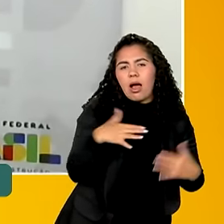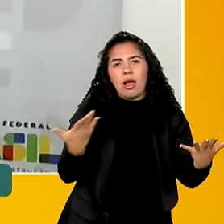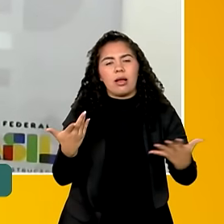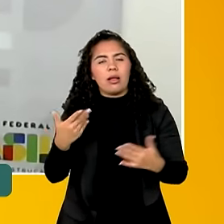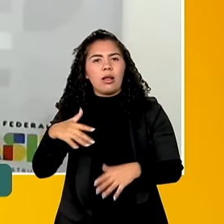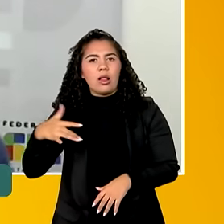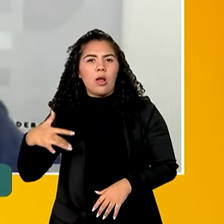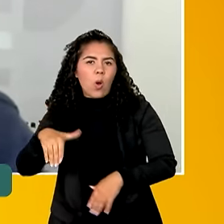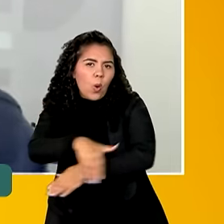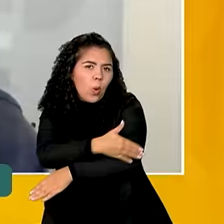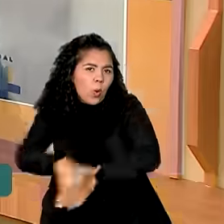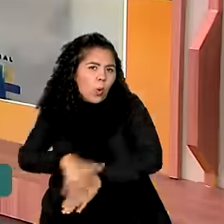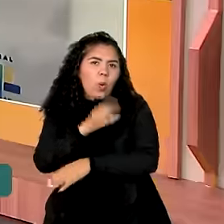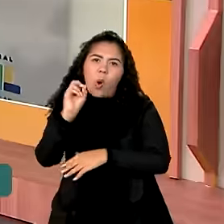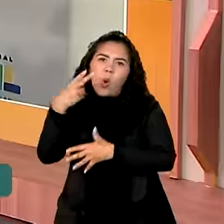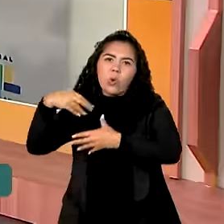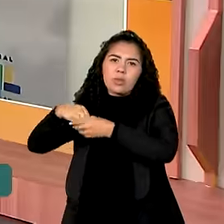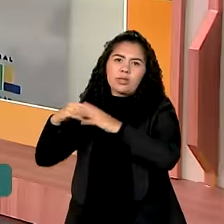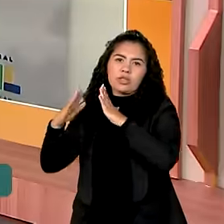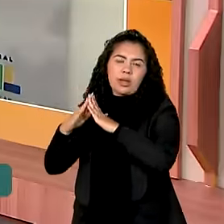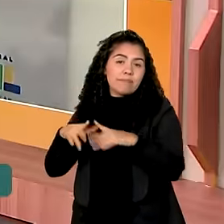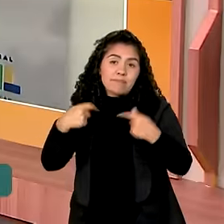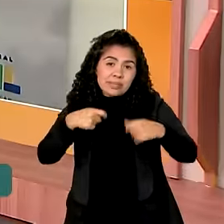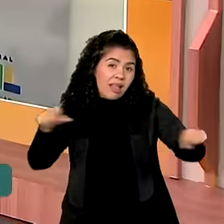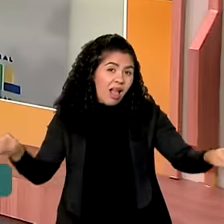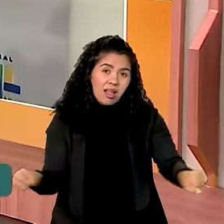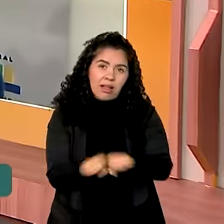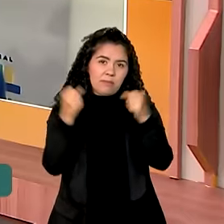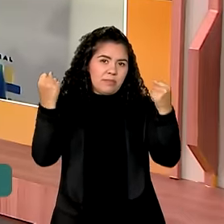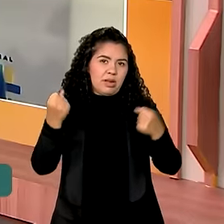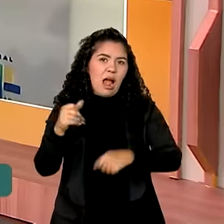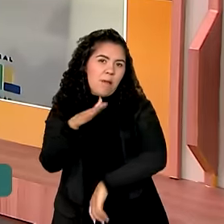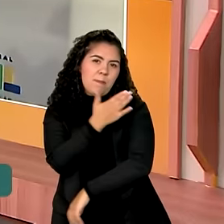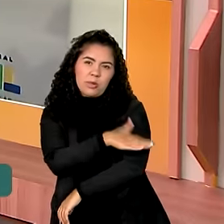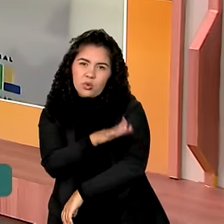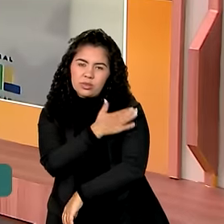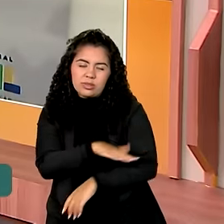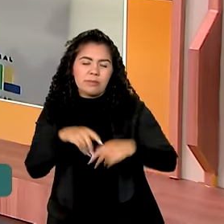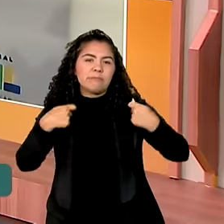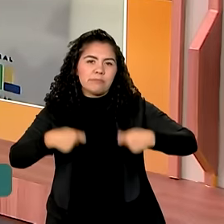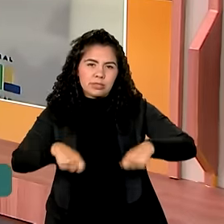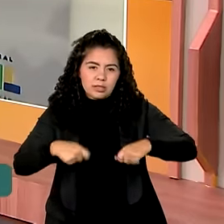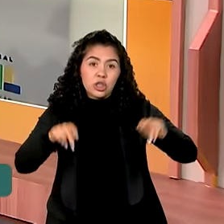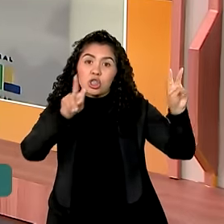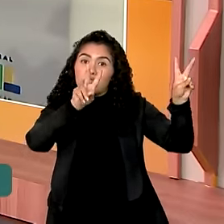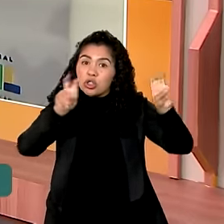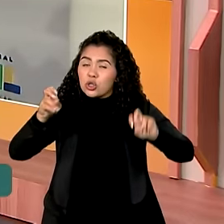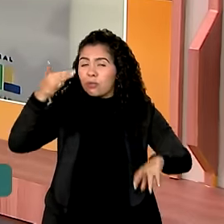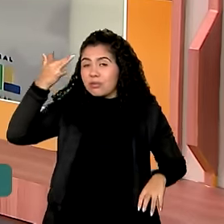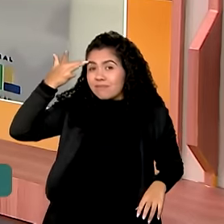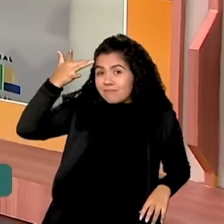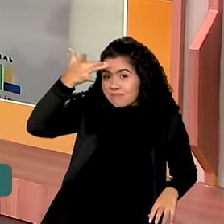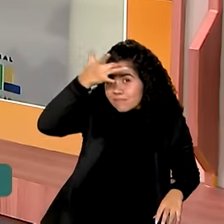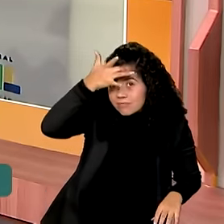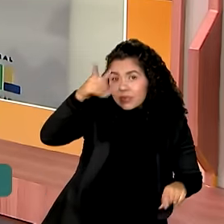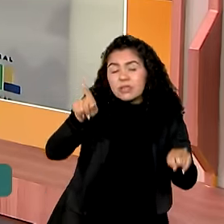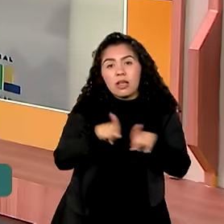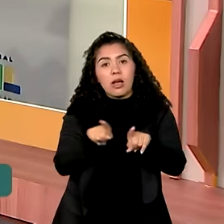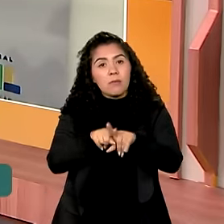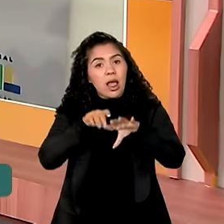seja dentro de casa. É isso, é quebrar o preconceito, né, Fernando? Sobretudo em relação à saúde mental, educação